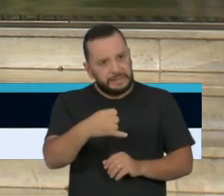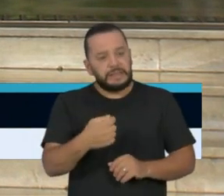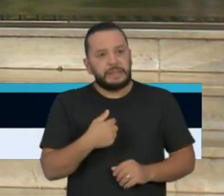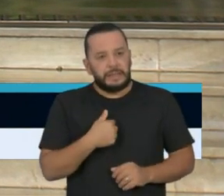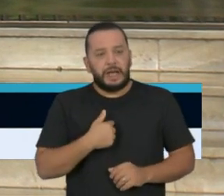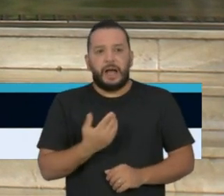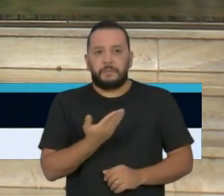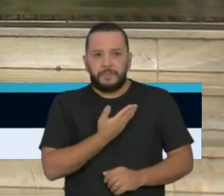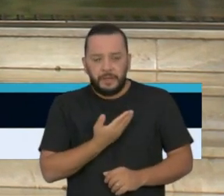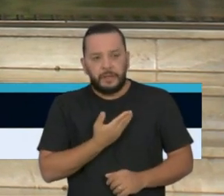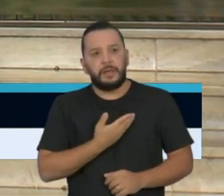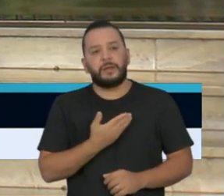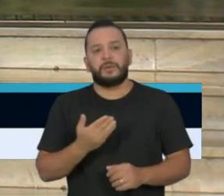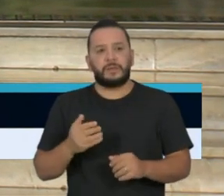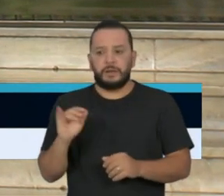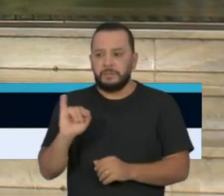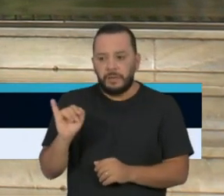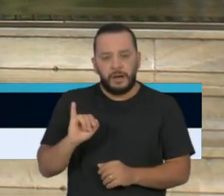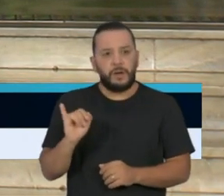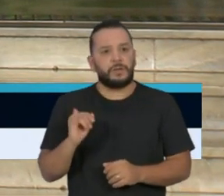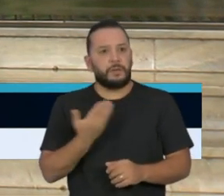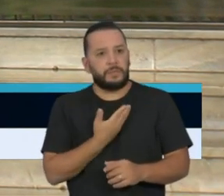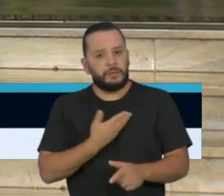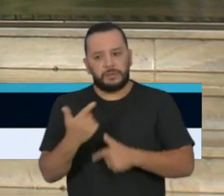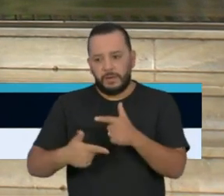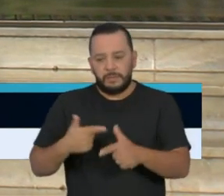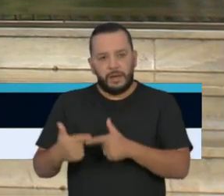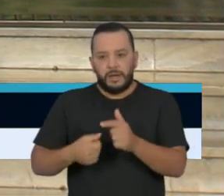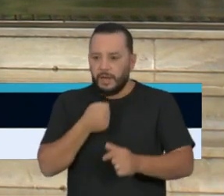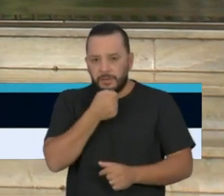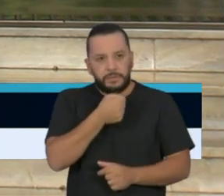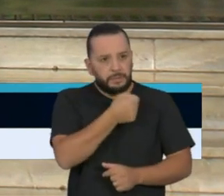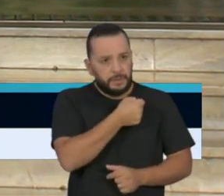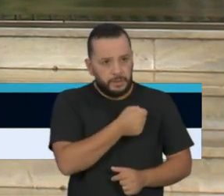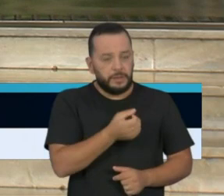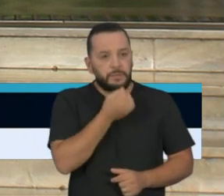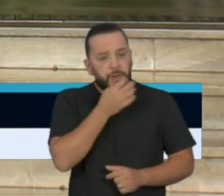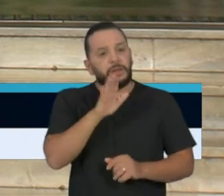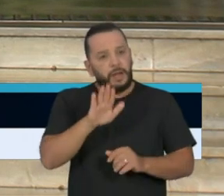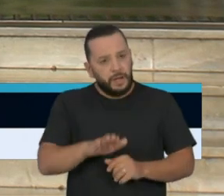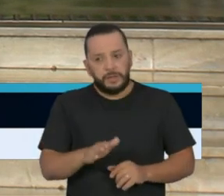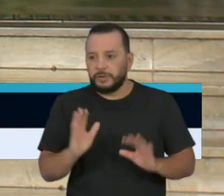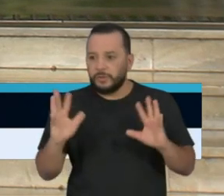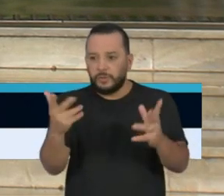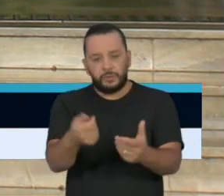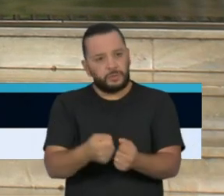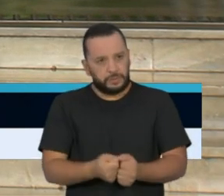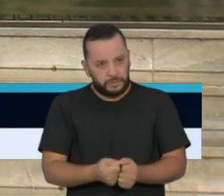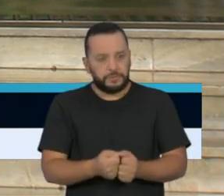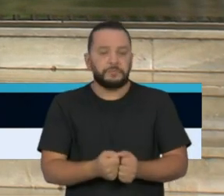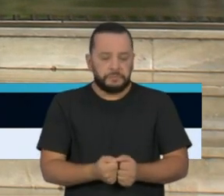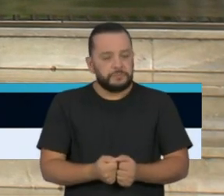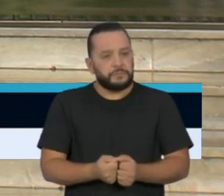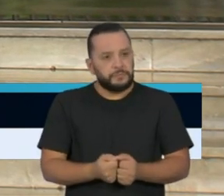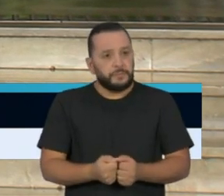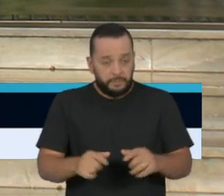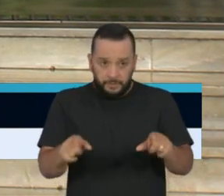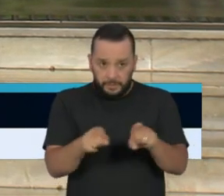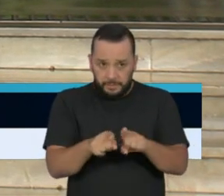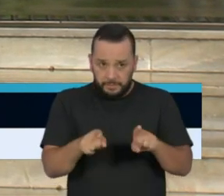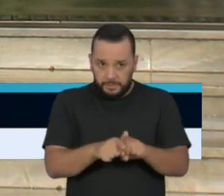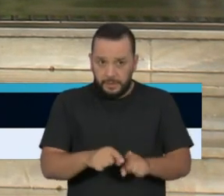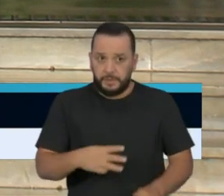amigos e os irmãos aqui presentes também, todos os colegas de jornalismo. Governador, boa tarde. De acordo com, possivelmente, ainda o